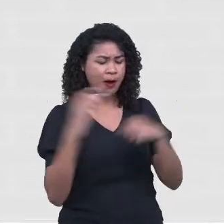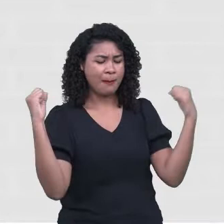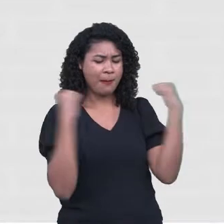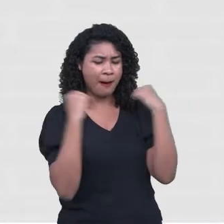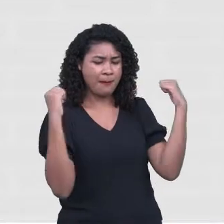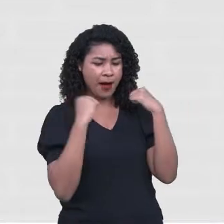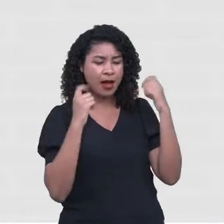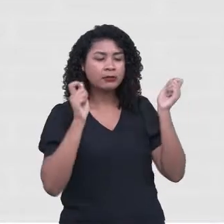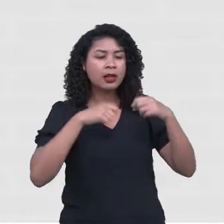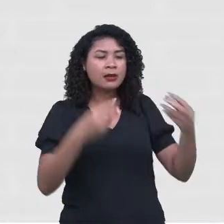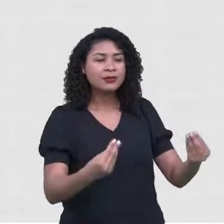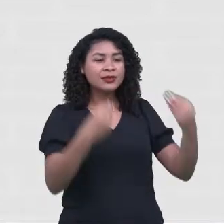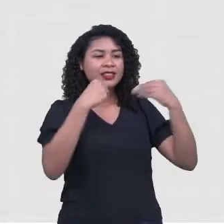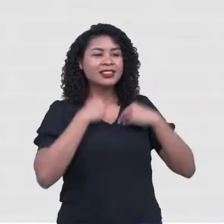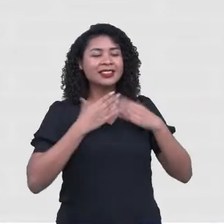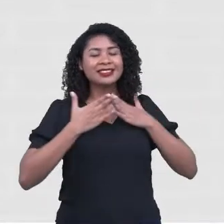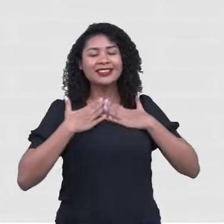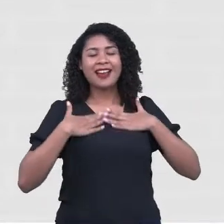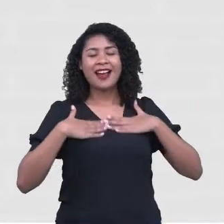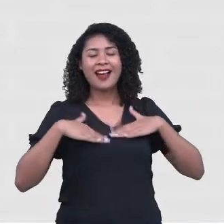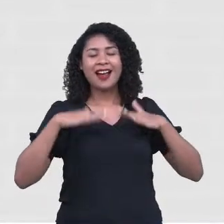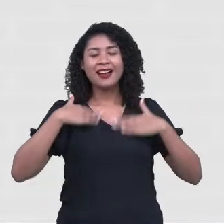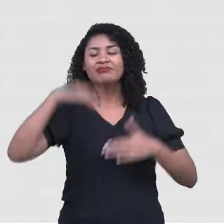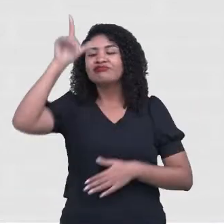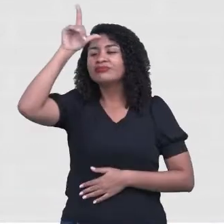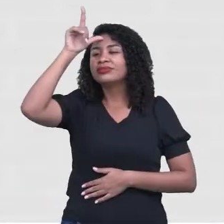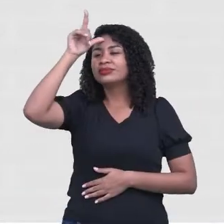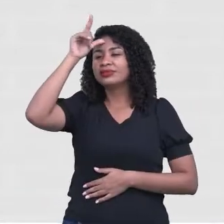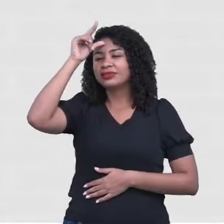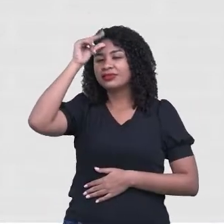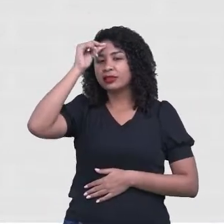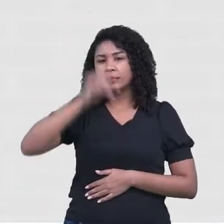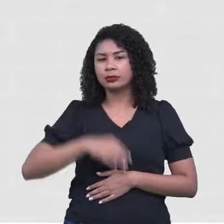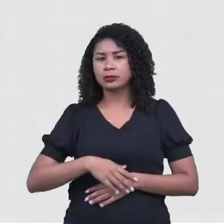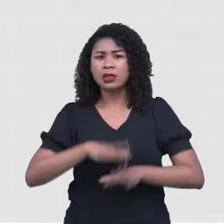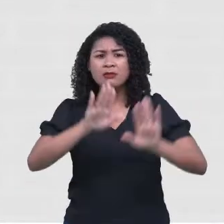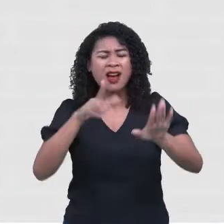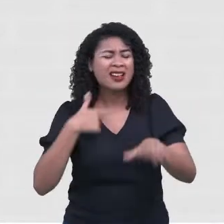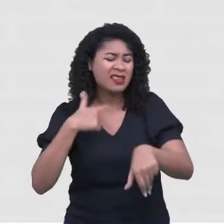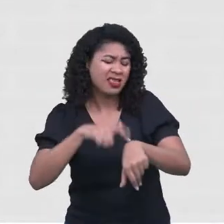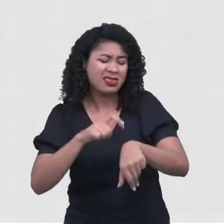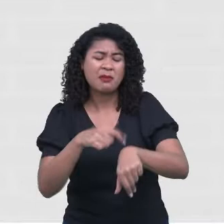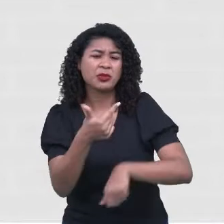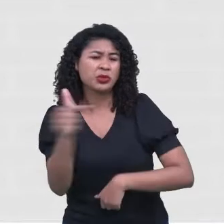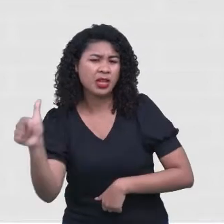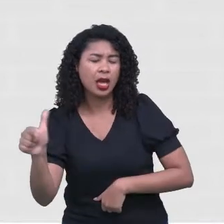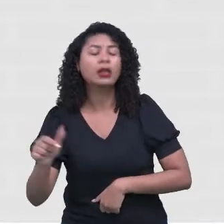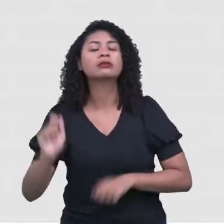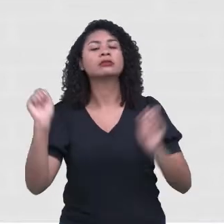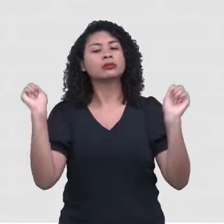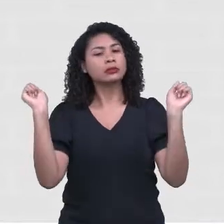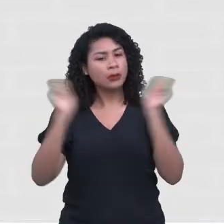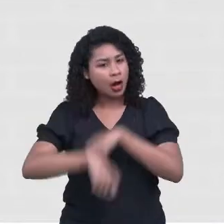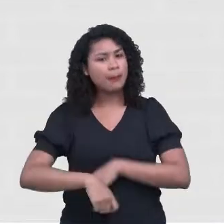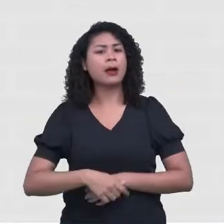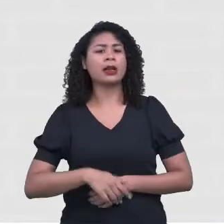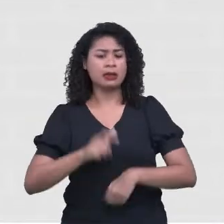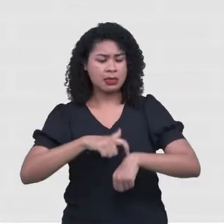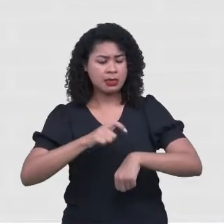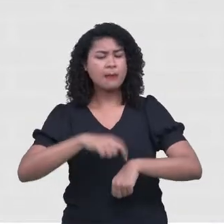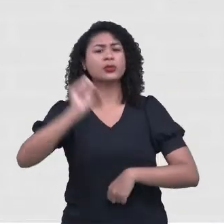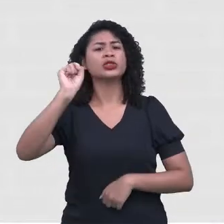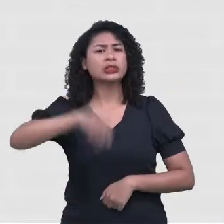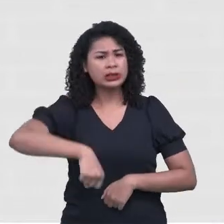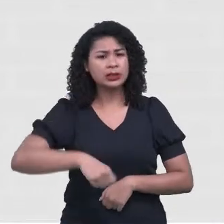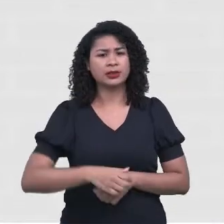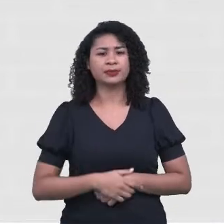relaxamento. Eu não tenho tempo? Tem tempo, sim. O que é eu estou fazendo? Que eu estou levando